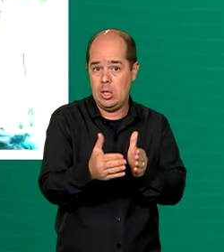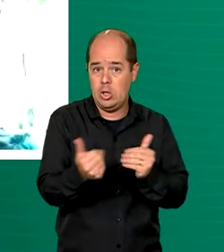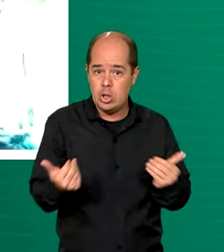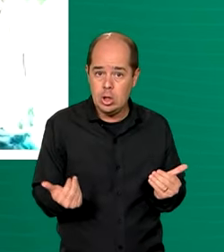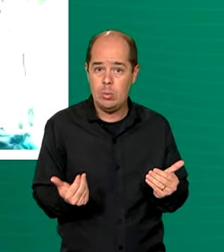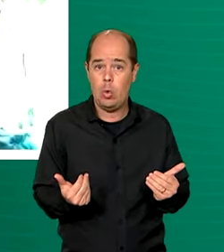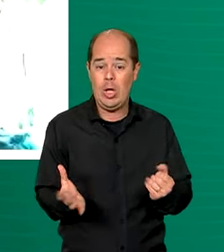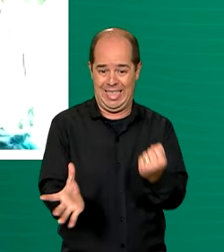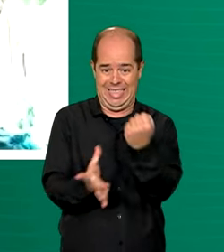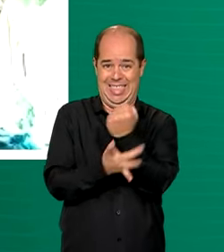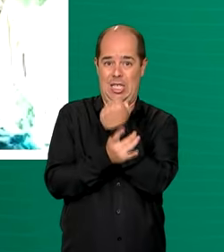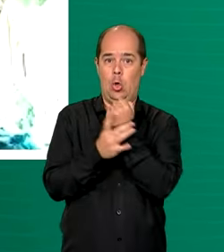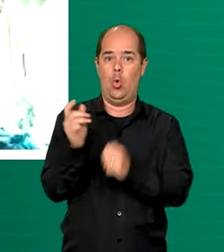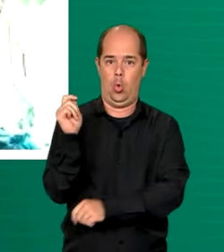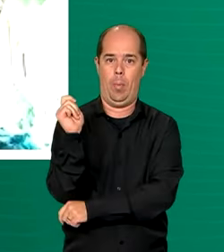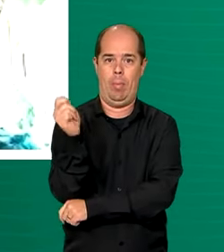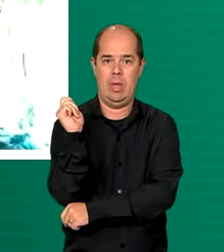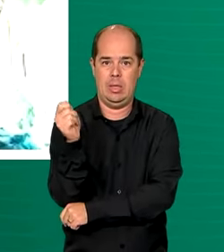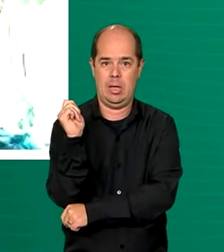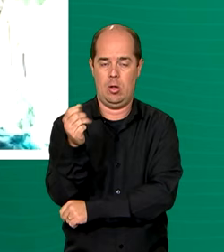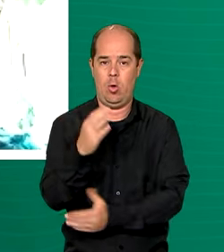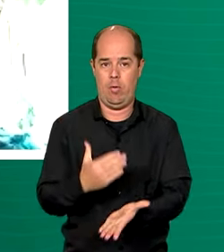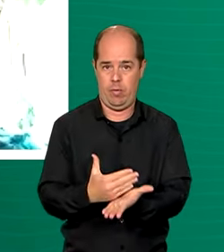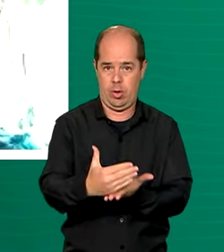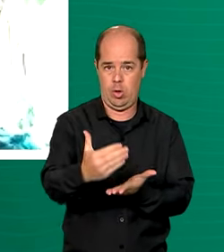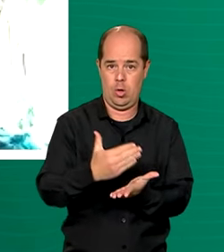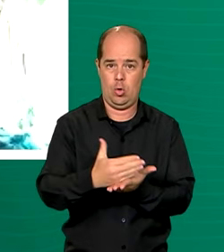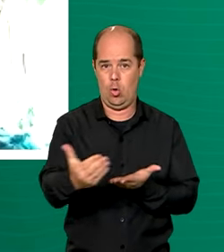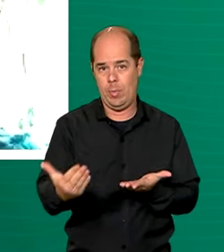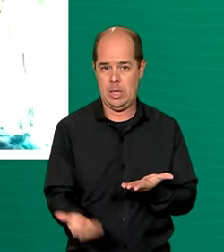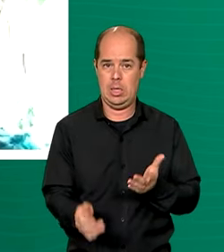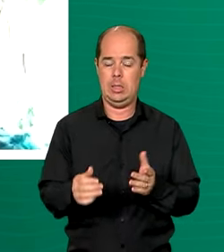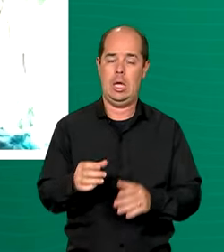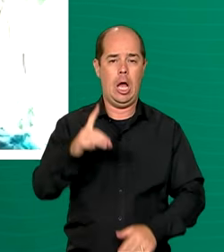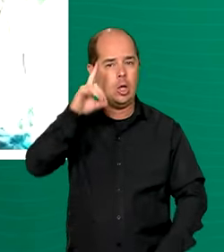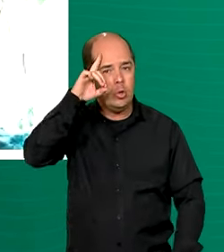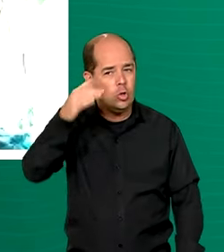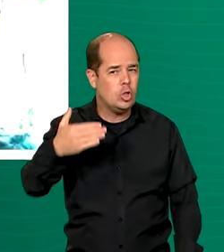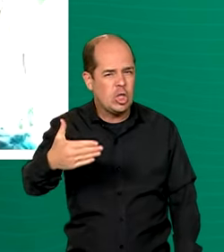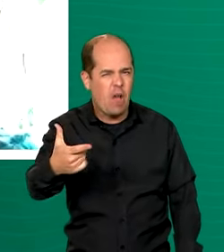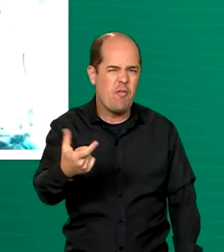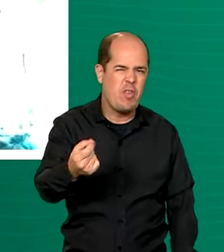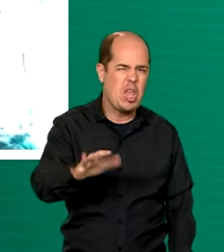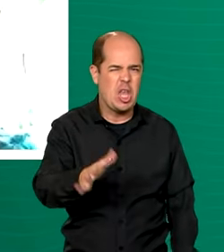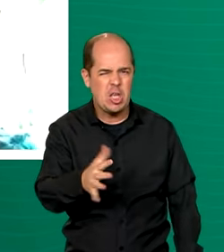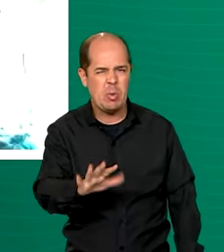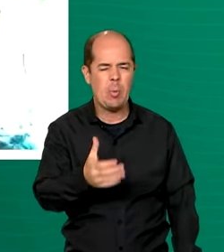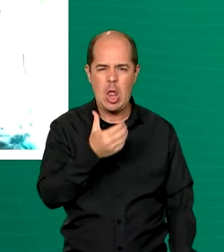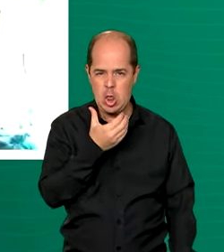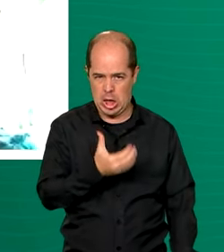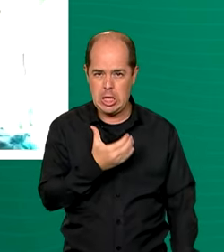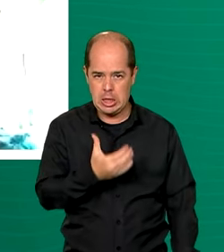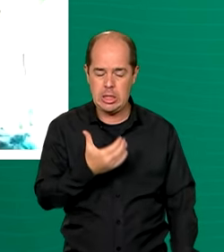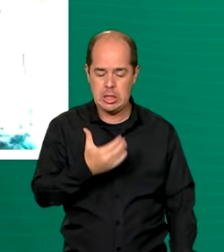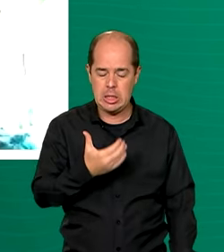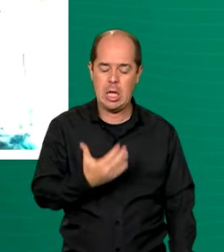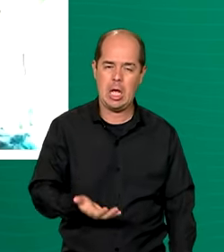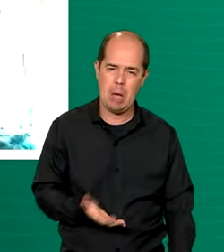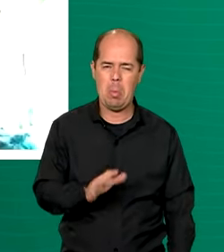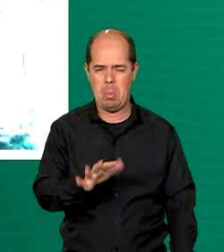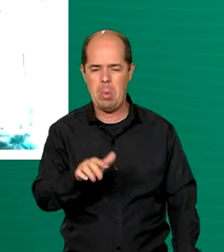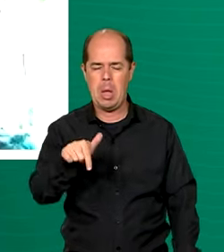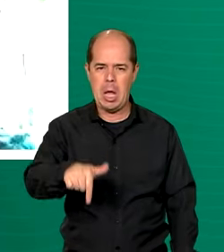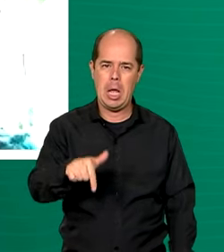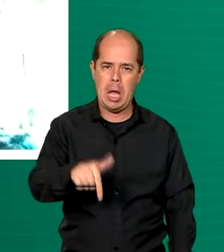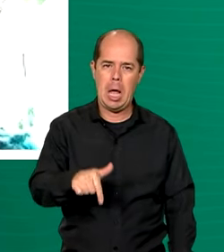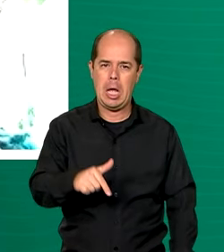defeso, né, que vai começar a ser liberado a partir do dia 20, mais ou menos, de dezembro, né, por aqui vai começar